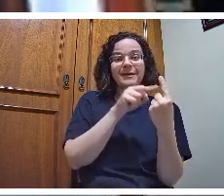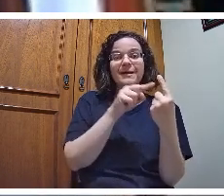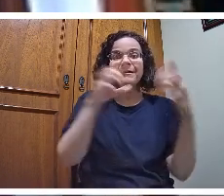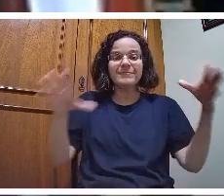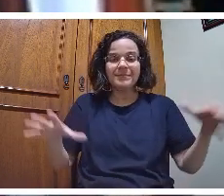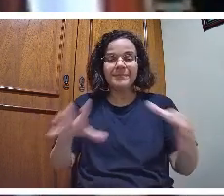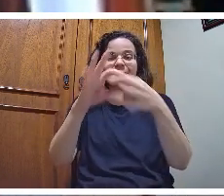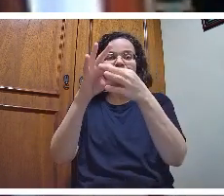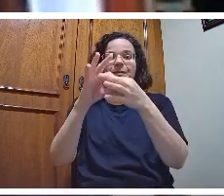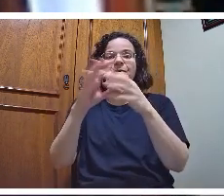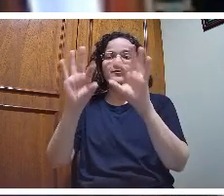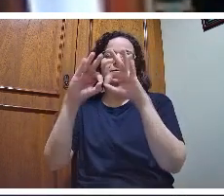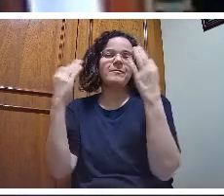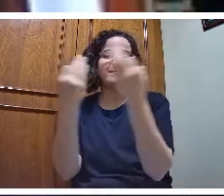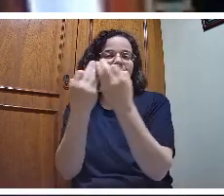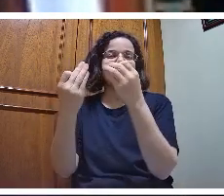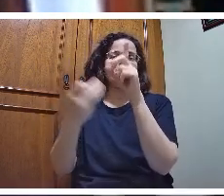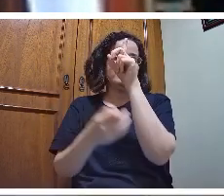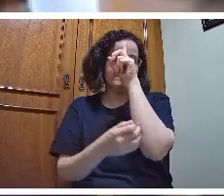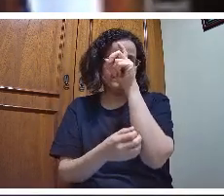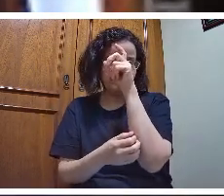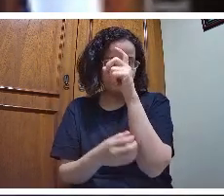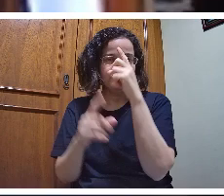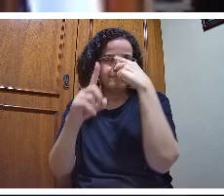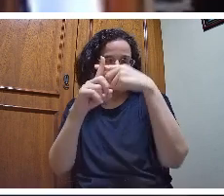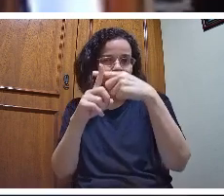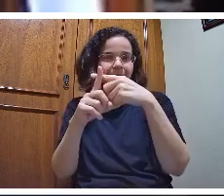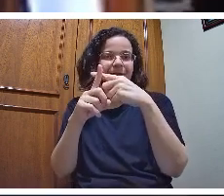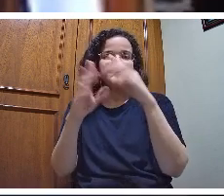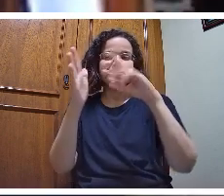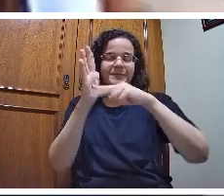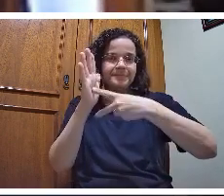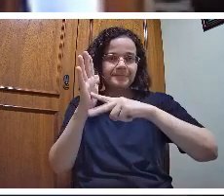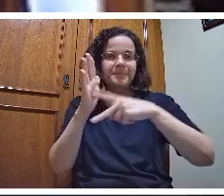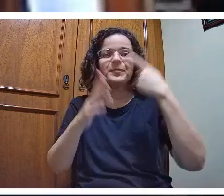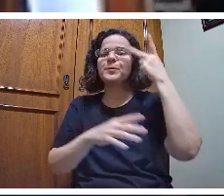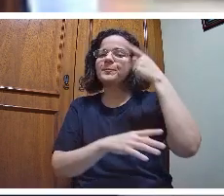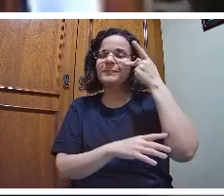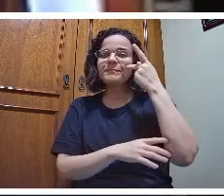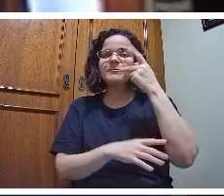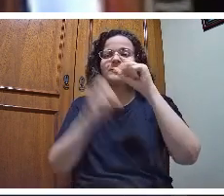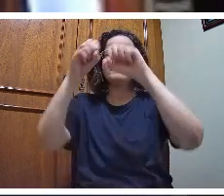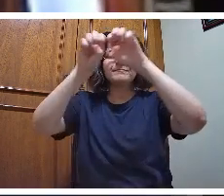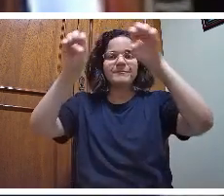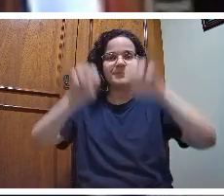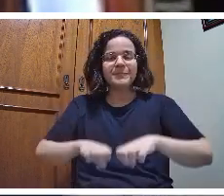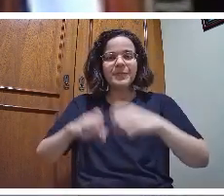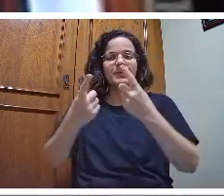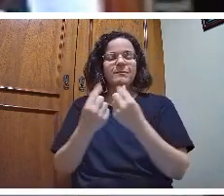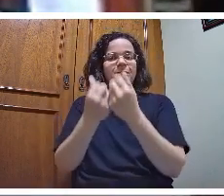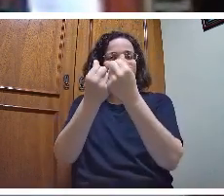a política, a estrutura econômica, a estrutura social, a estrutura universal. Então, nós somos uma das